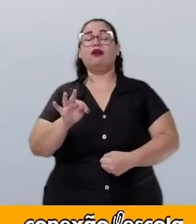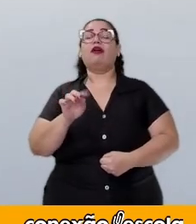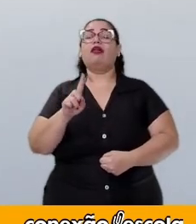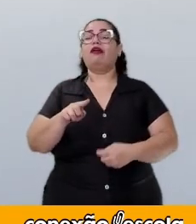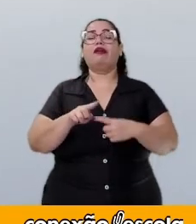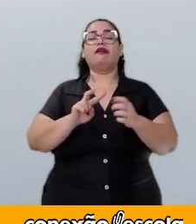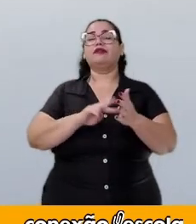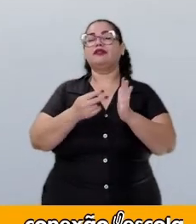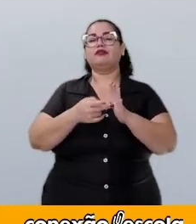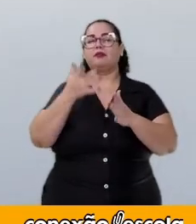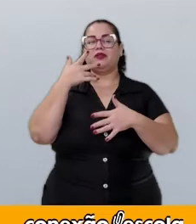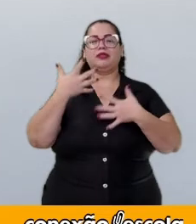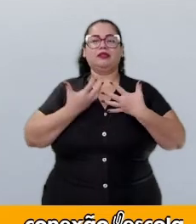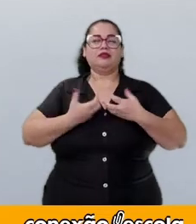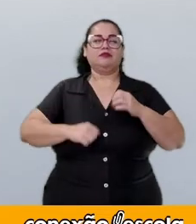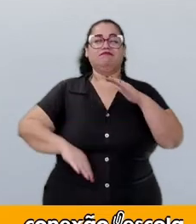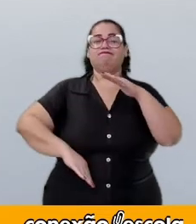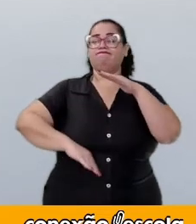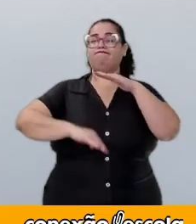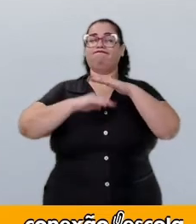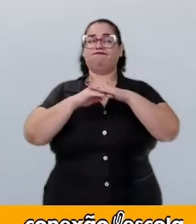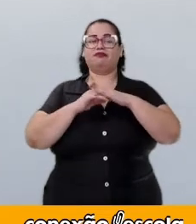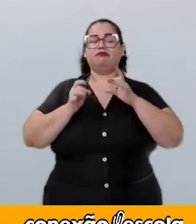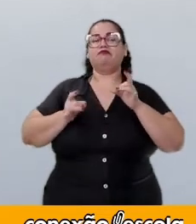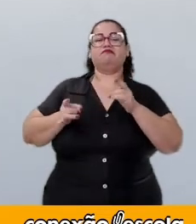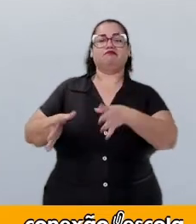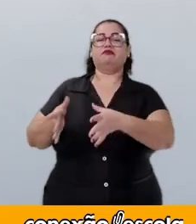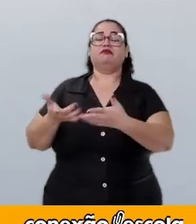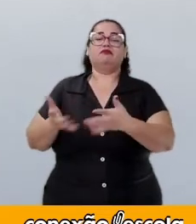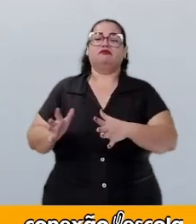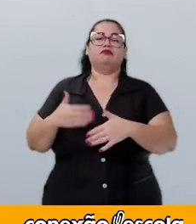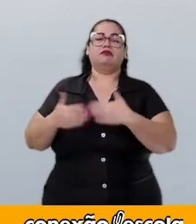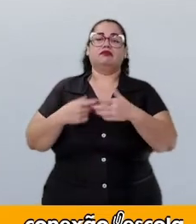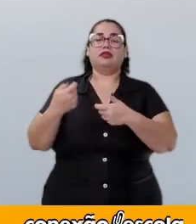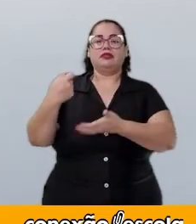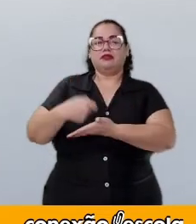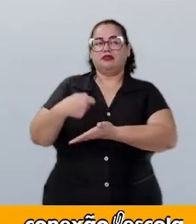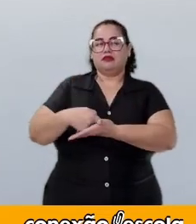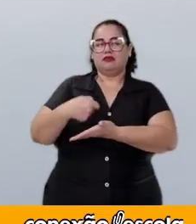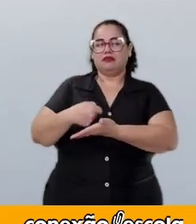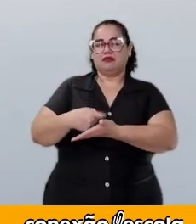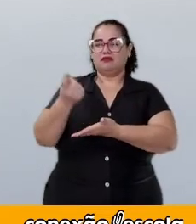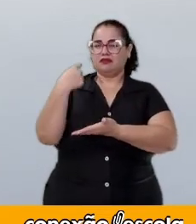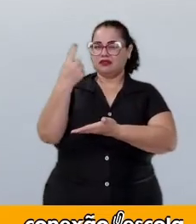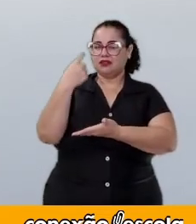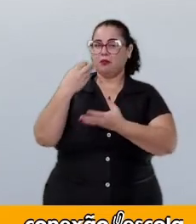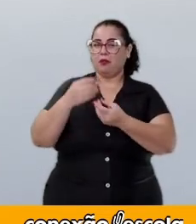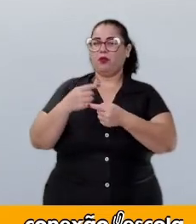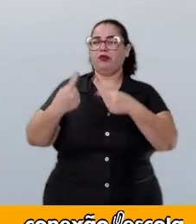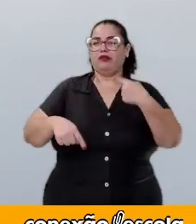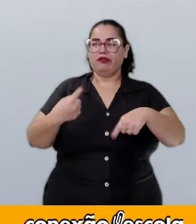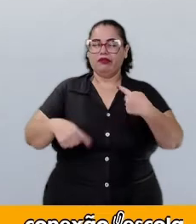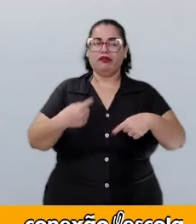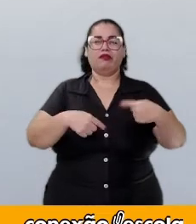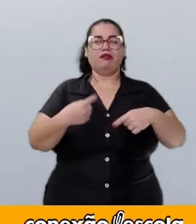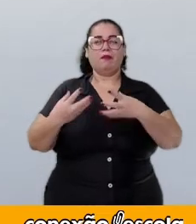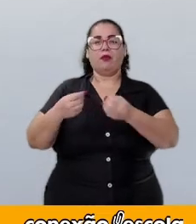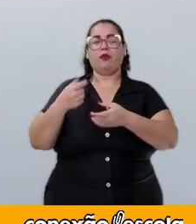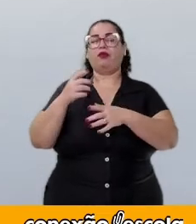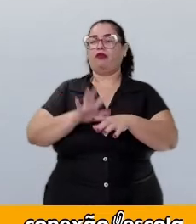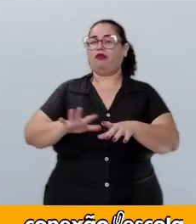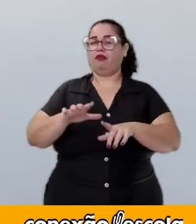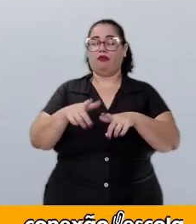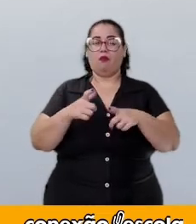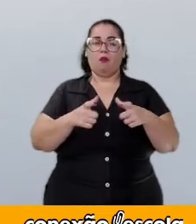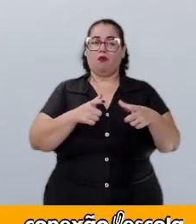indivíduo abandona as atividades exercidas em decorrência do excesso de cobranças ou competitividade no ambiente de